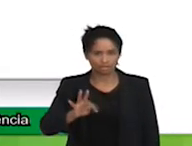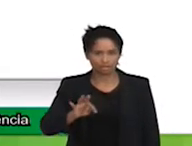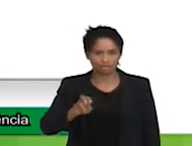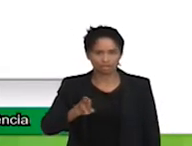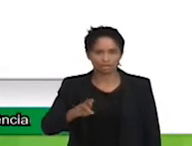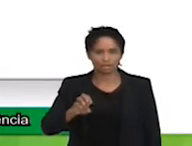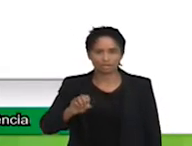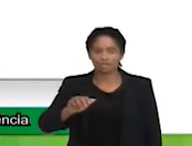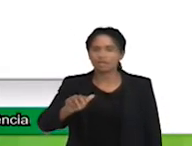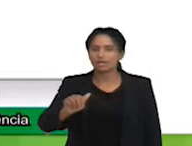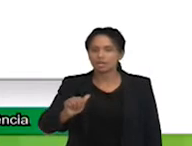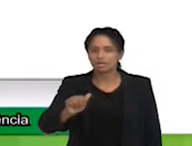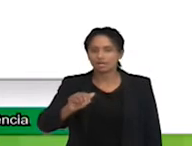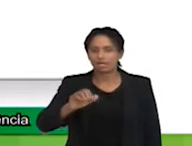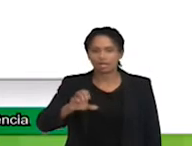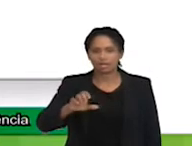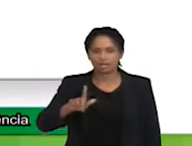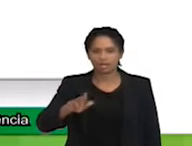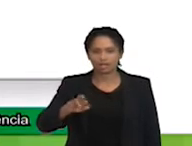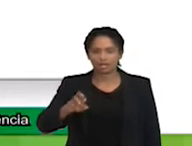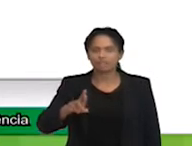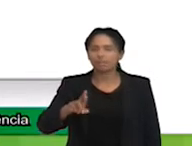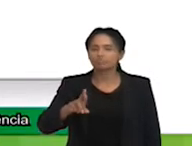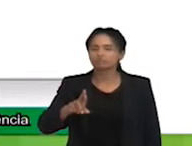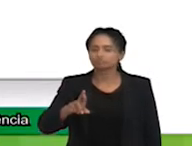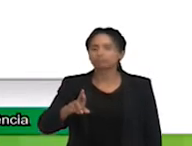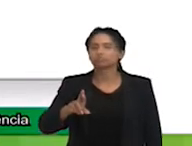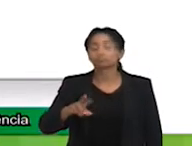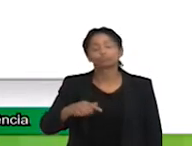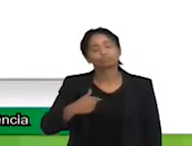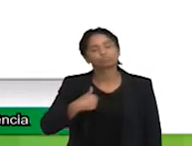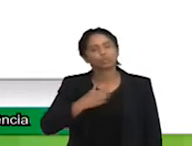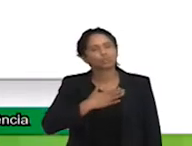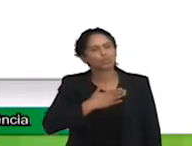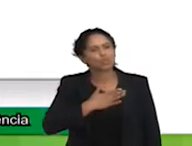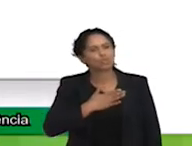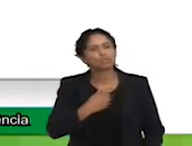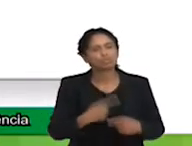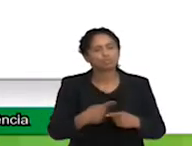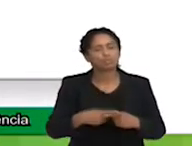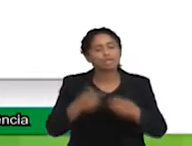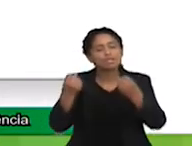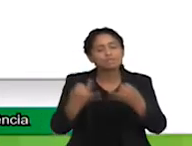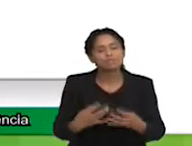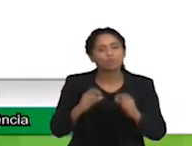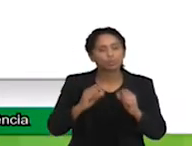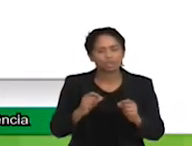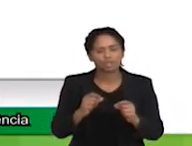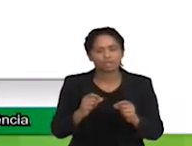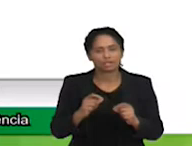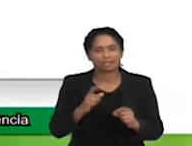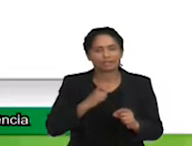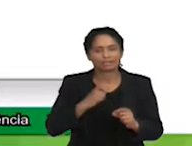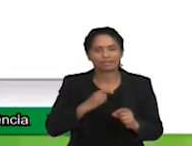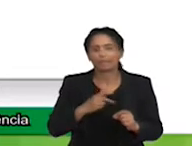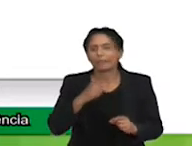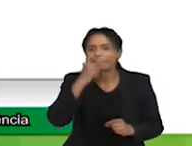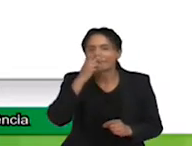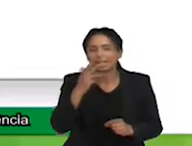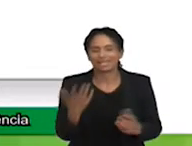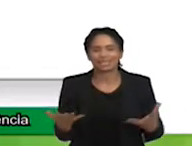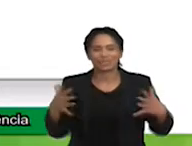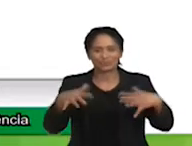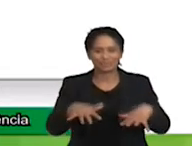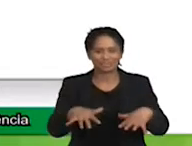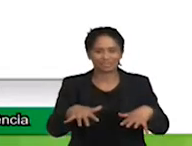que estar junto e aglomerar com pessoas que conhecemos, isso não é só inclusão, inclusão é estar com o